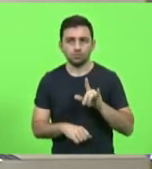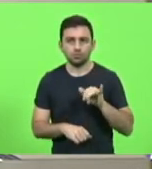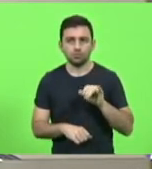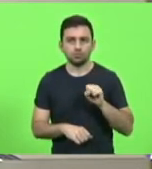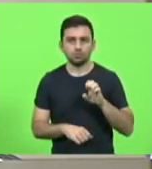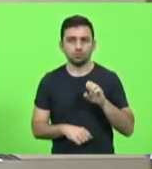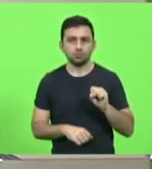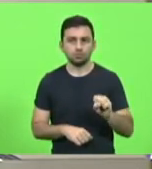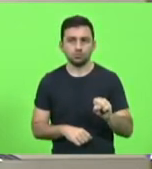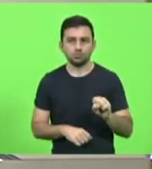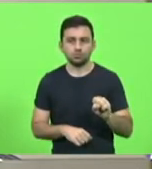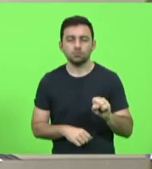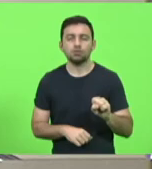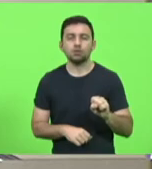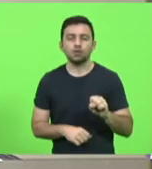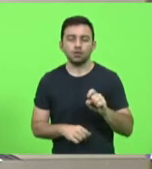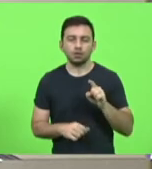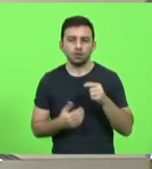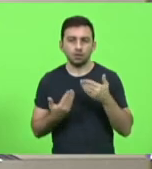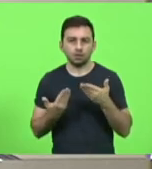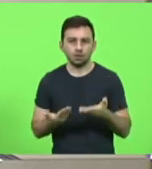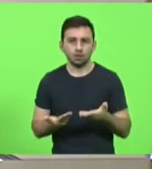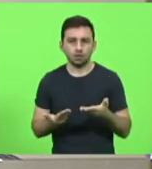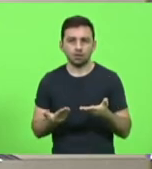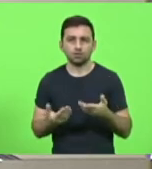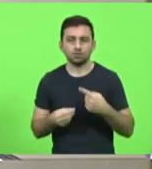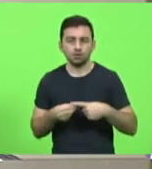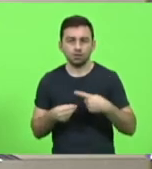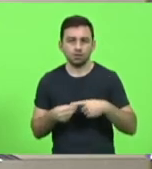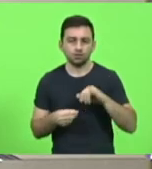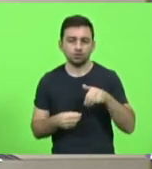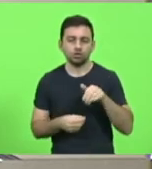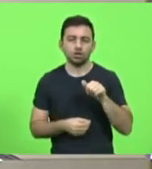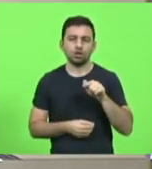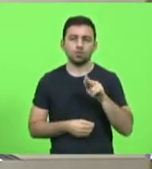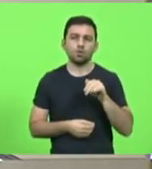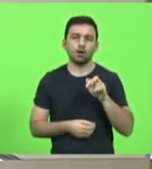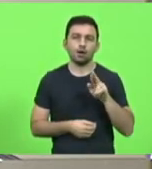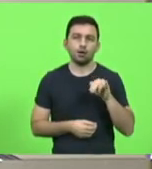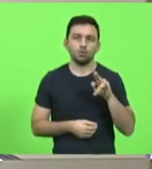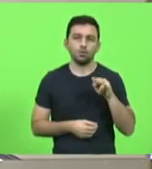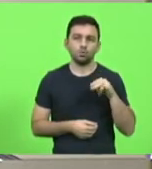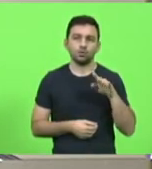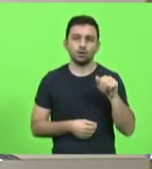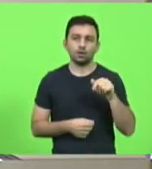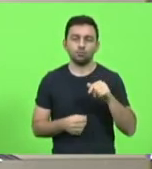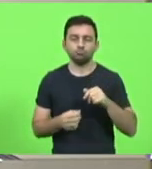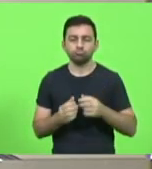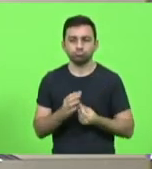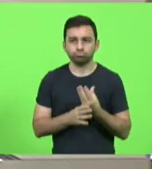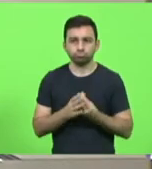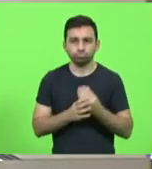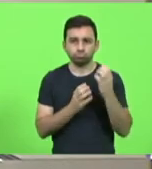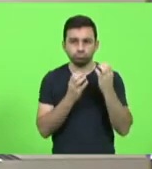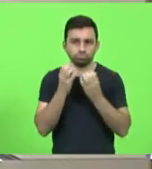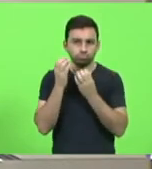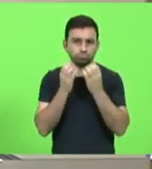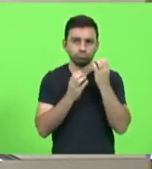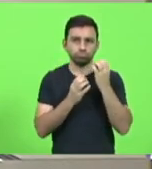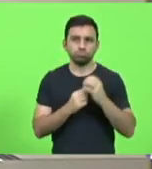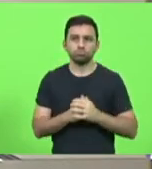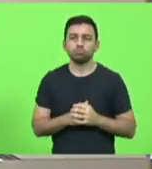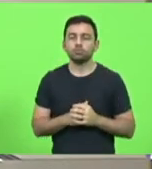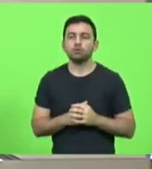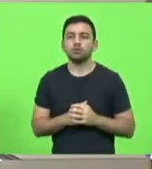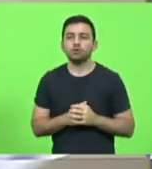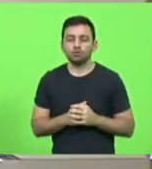confere ao município de Jaguaruna o título da capital catarinense de produtor de melancia. Em discussão, em